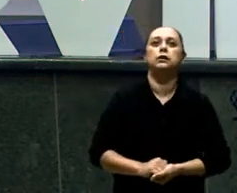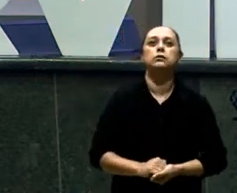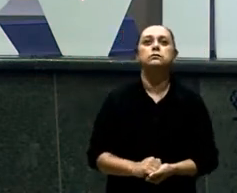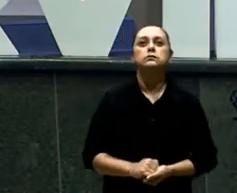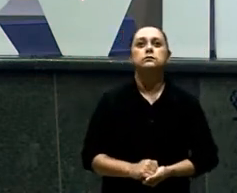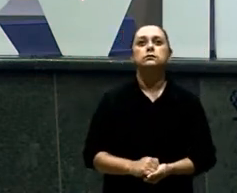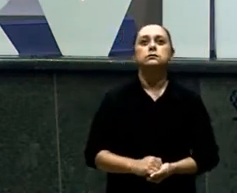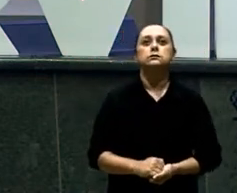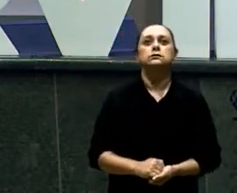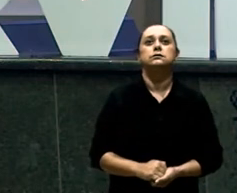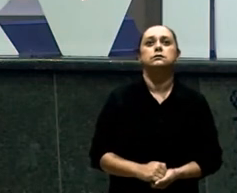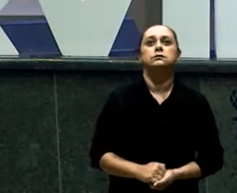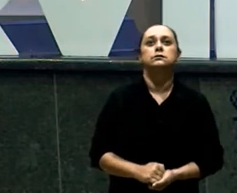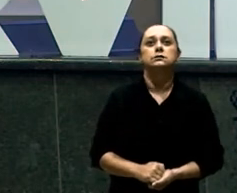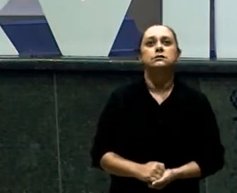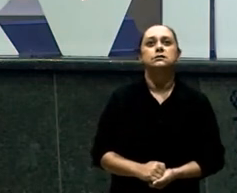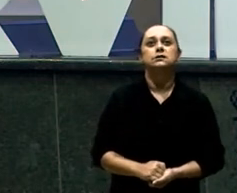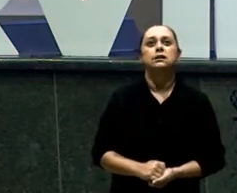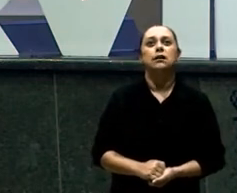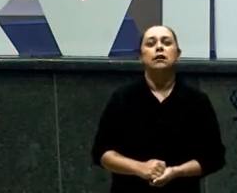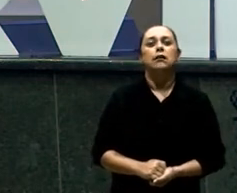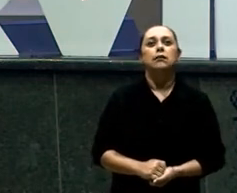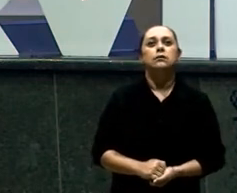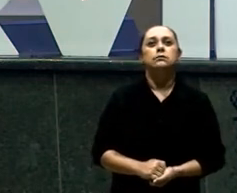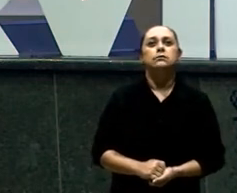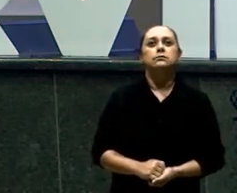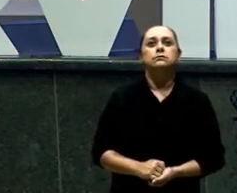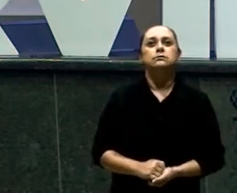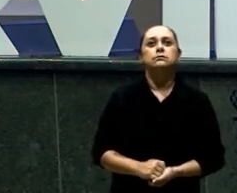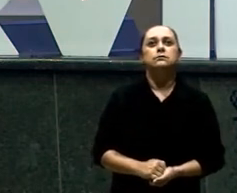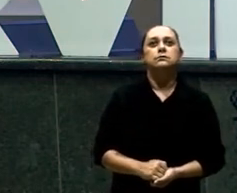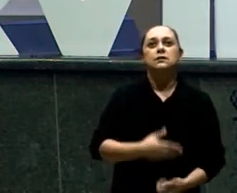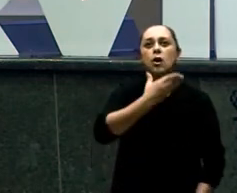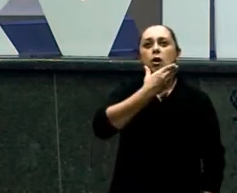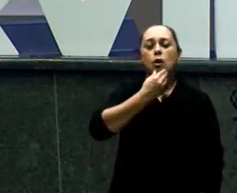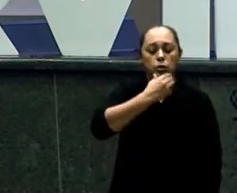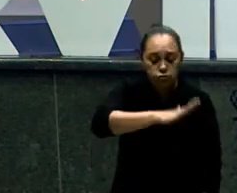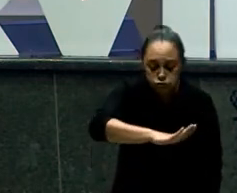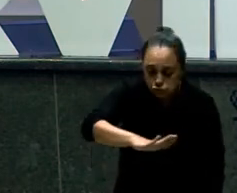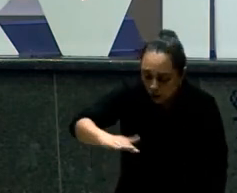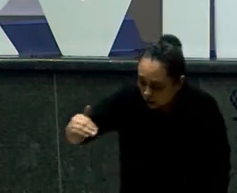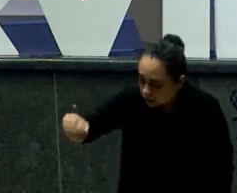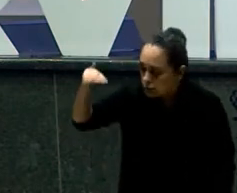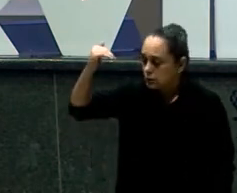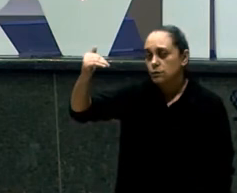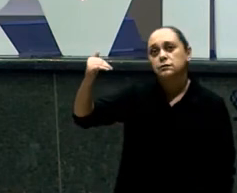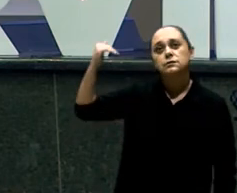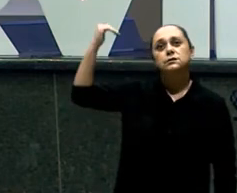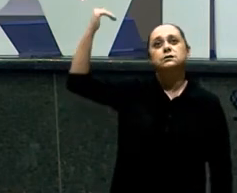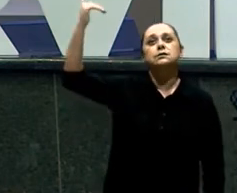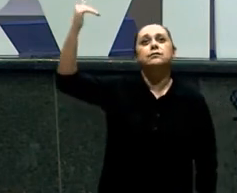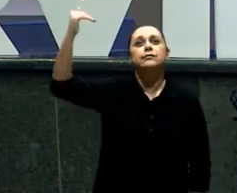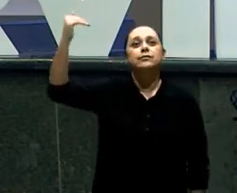Aí ele vai O texto diz E os meninos Cresceram Mais um